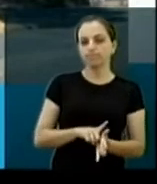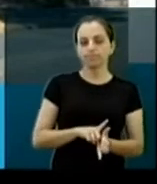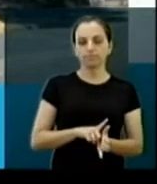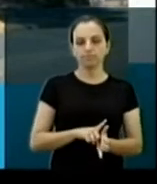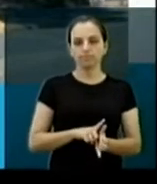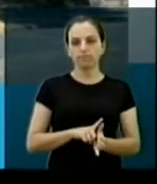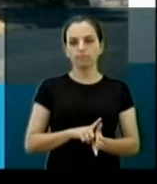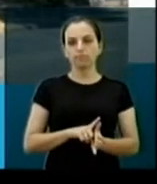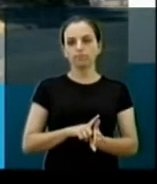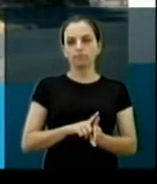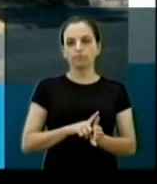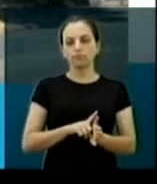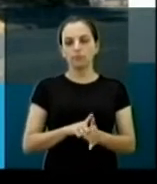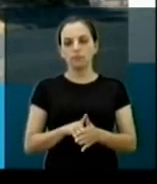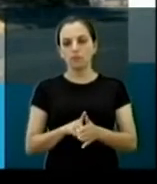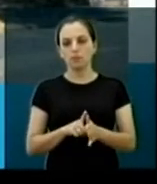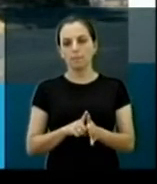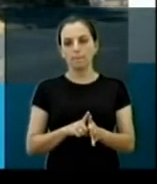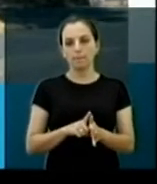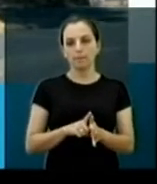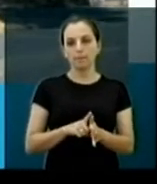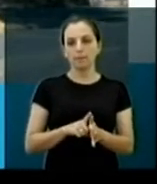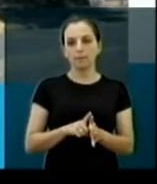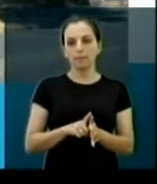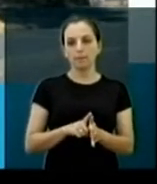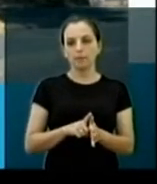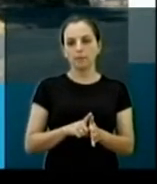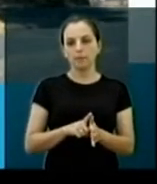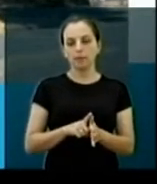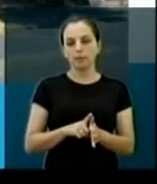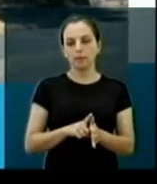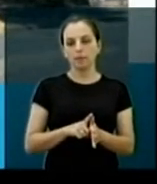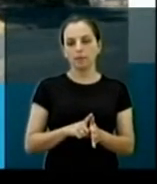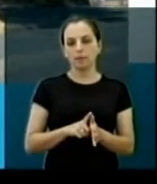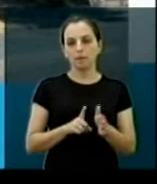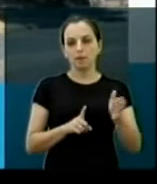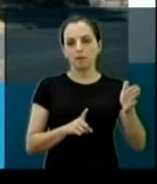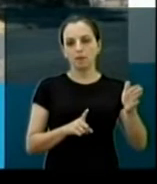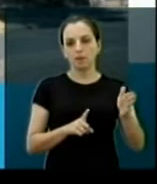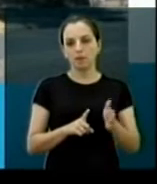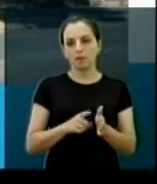do lado esquerdo, como ela estava abandonada no Santo Angelina,